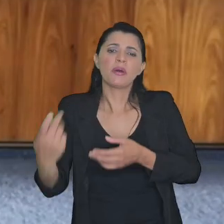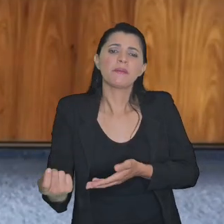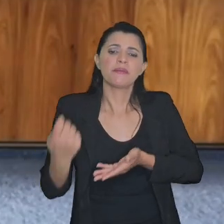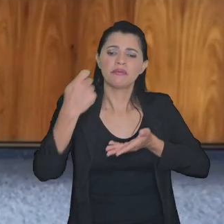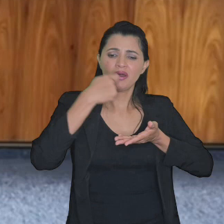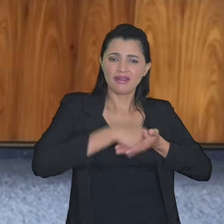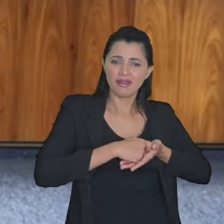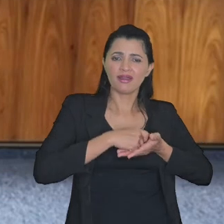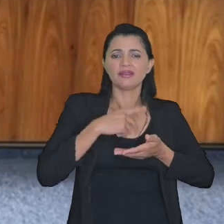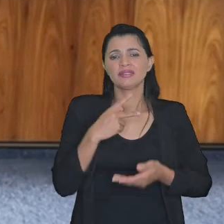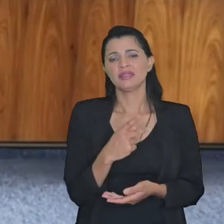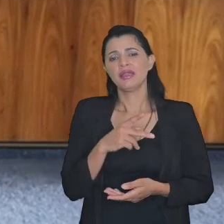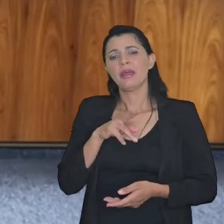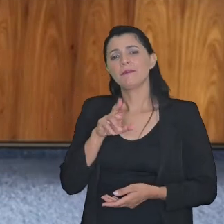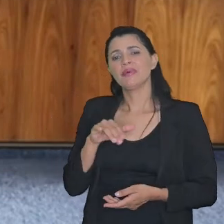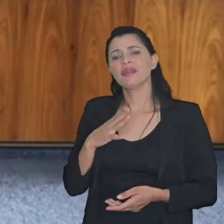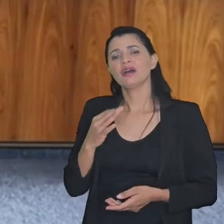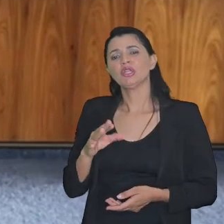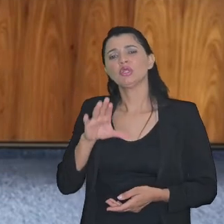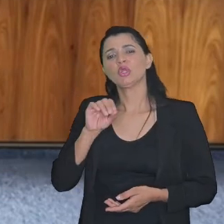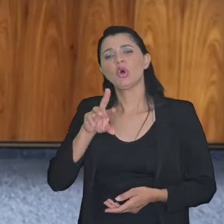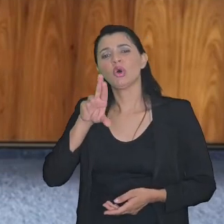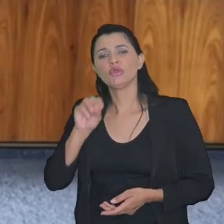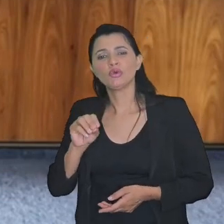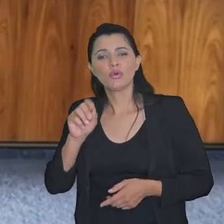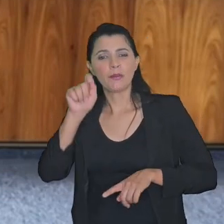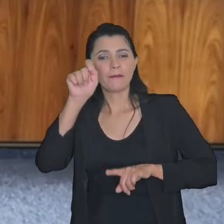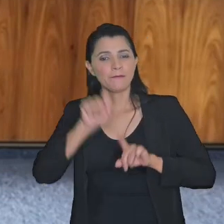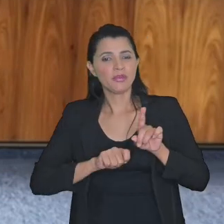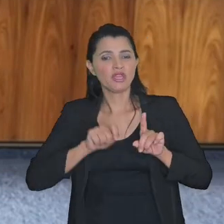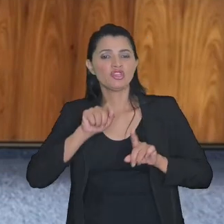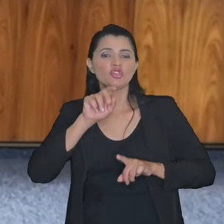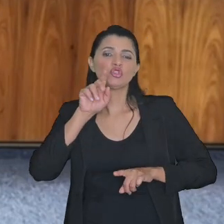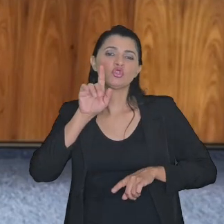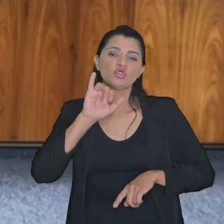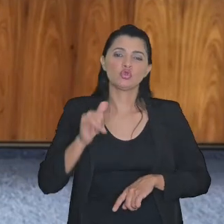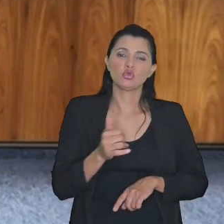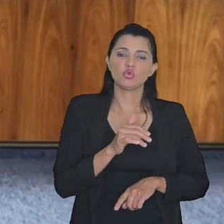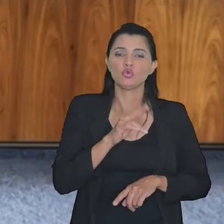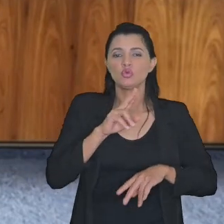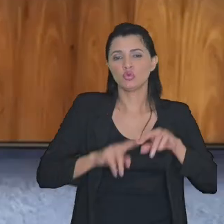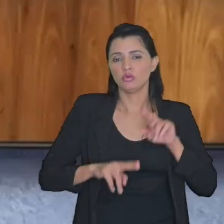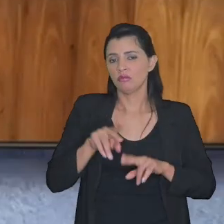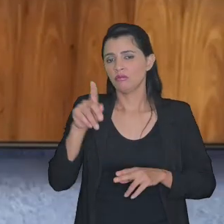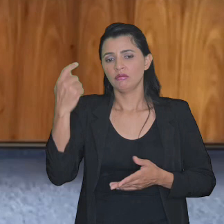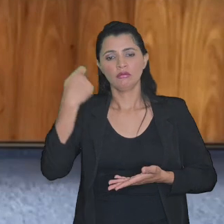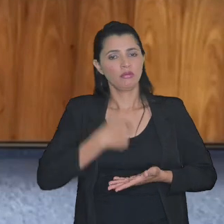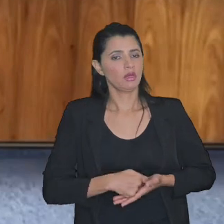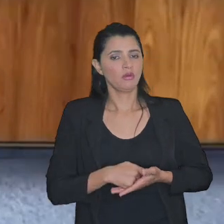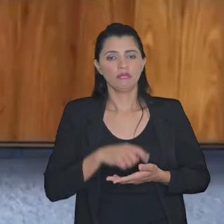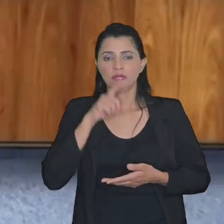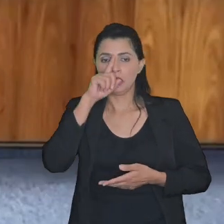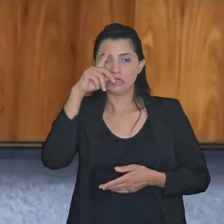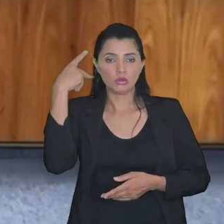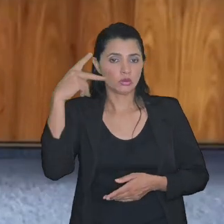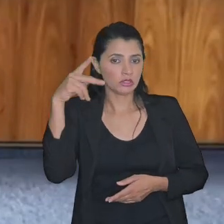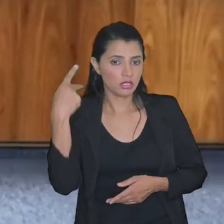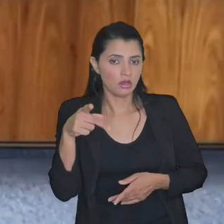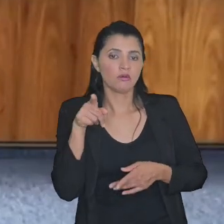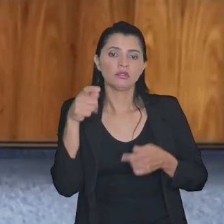pagasse esse precatório em julho ele não pagou o risco é do contribuinte ele precisa pagar a parcela